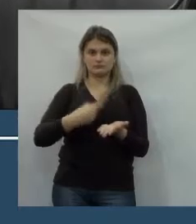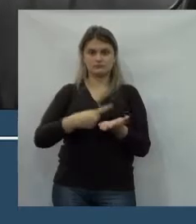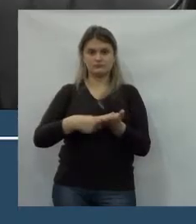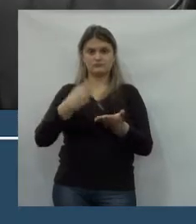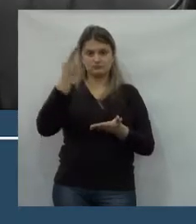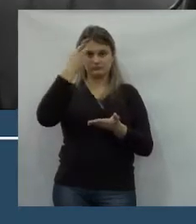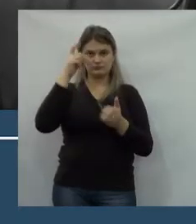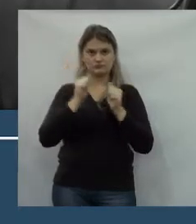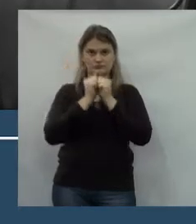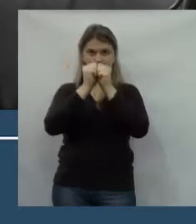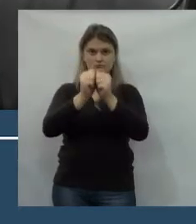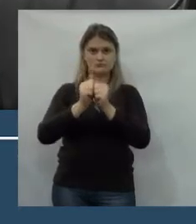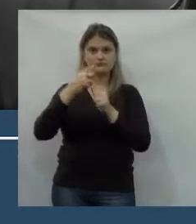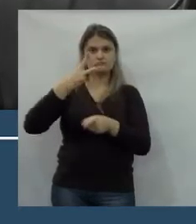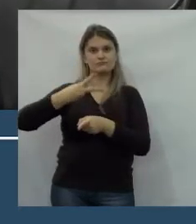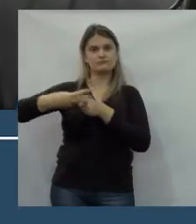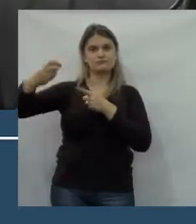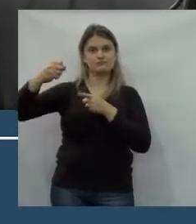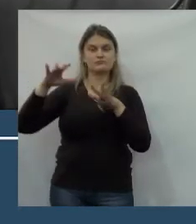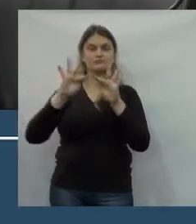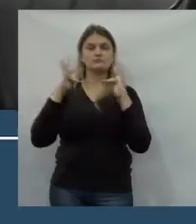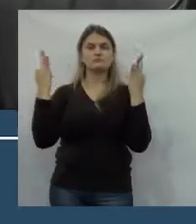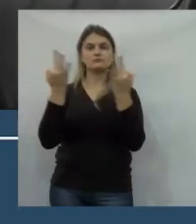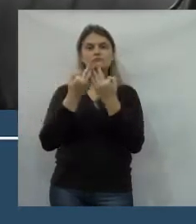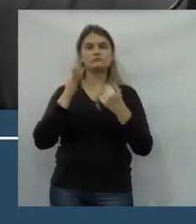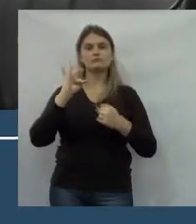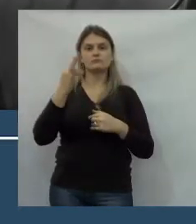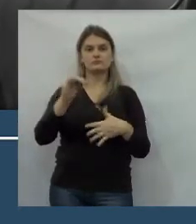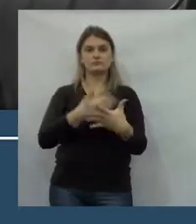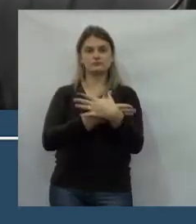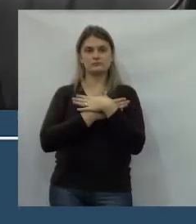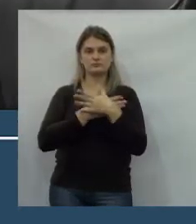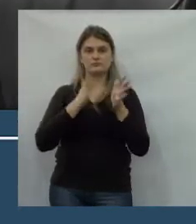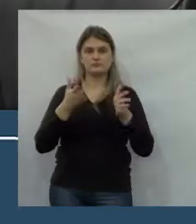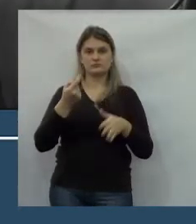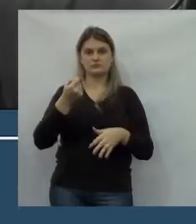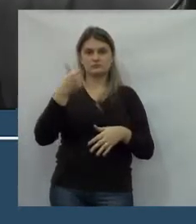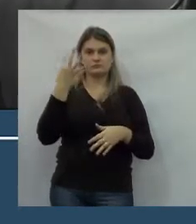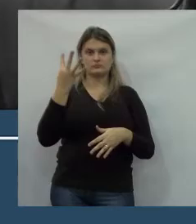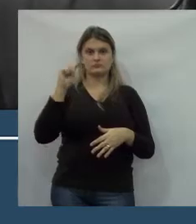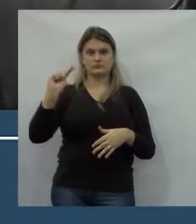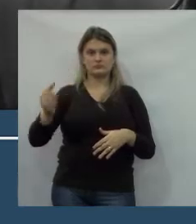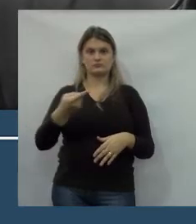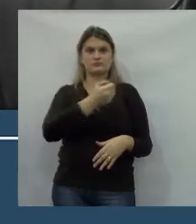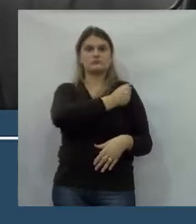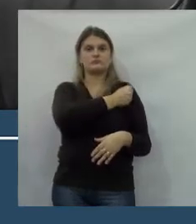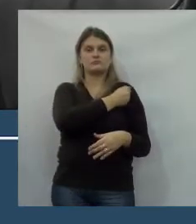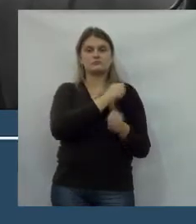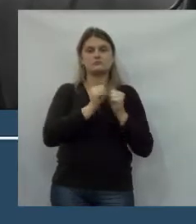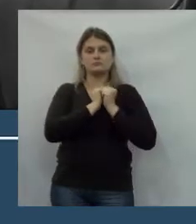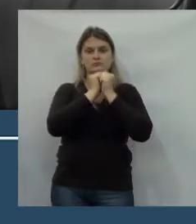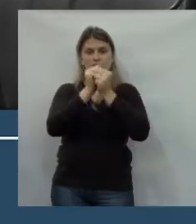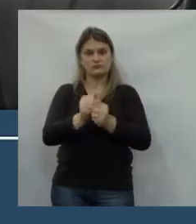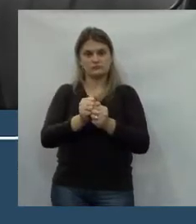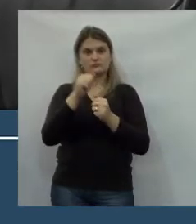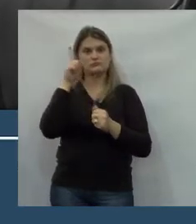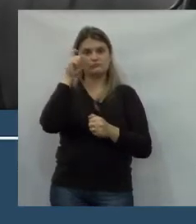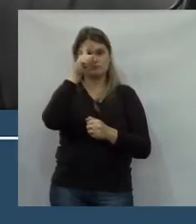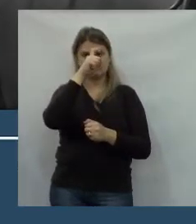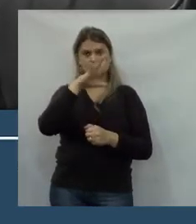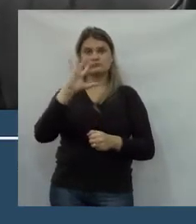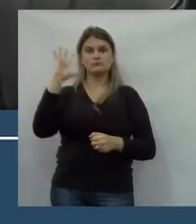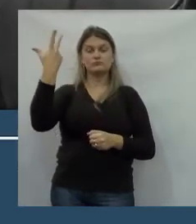para vencermos. E a família Uniguaçu, hoje, com quase 4 mil alunos, passou por diversas